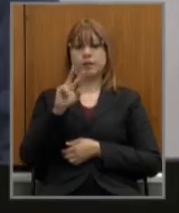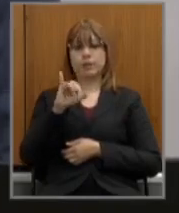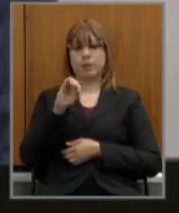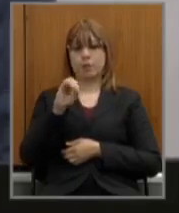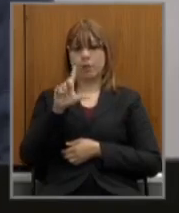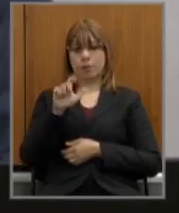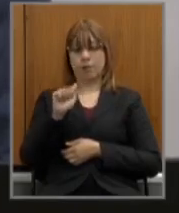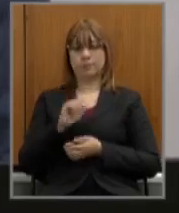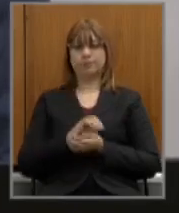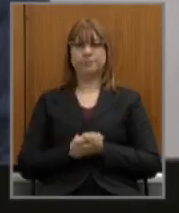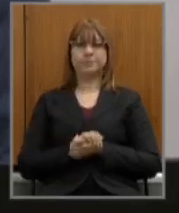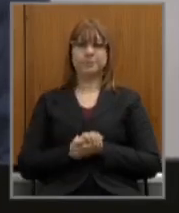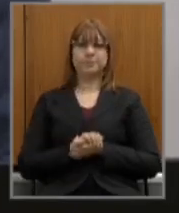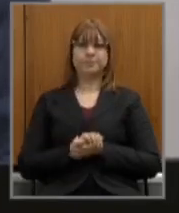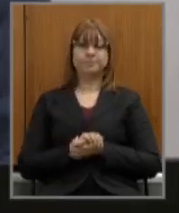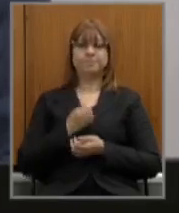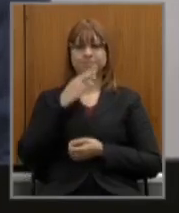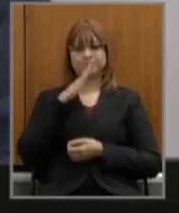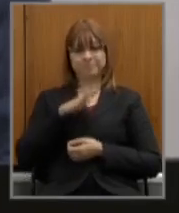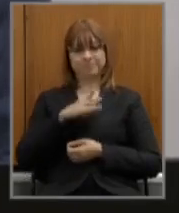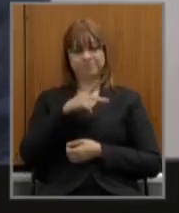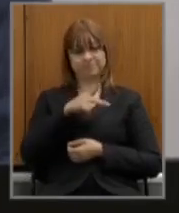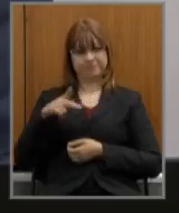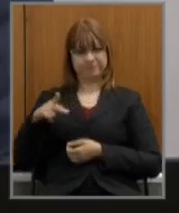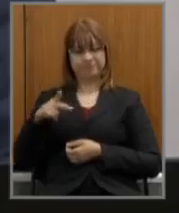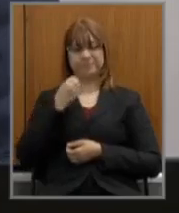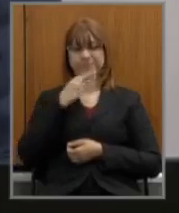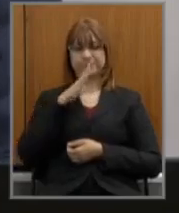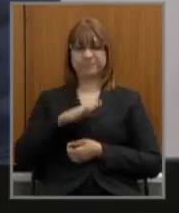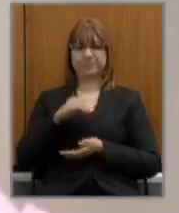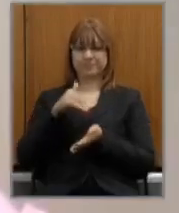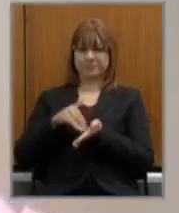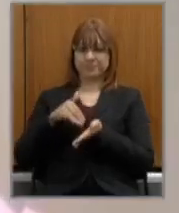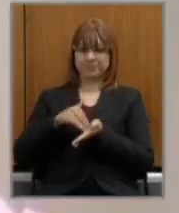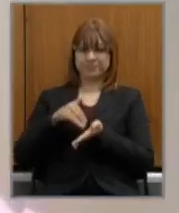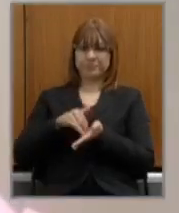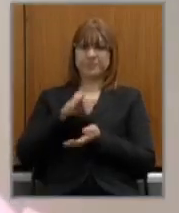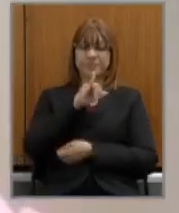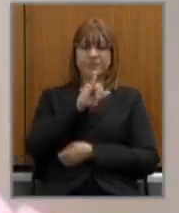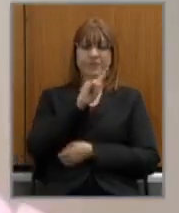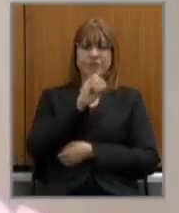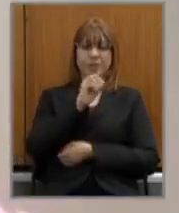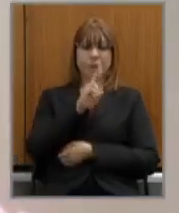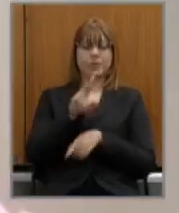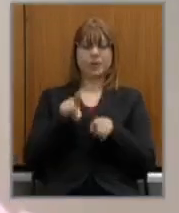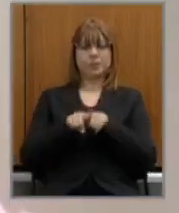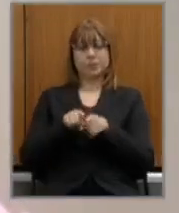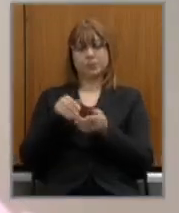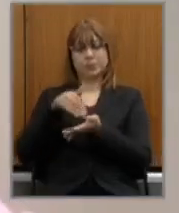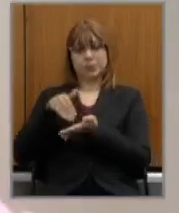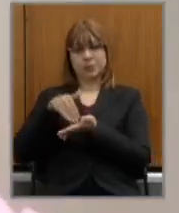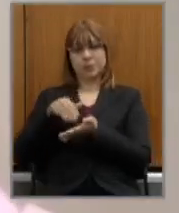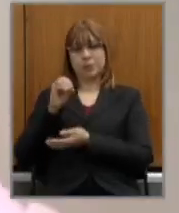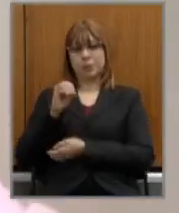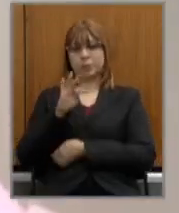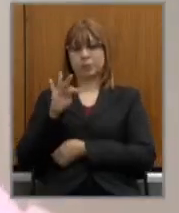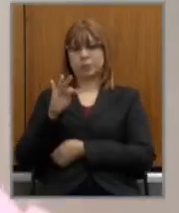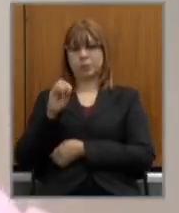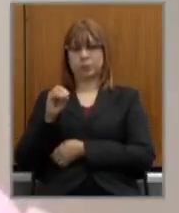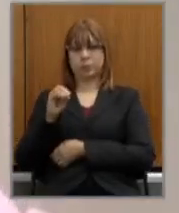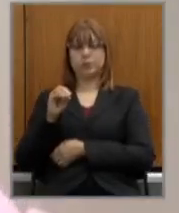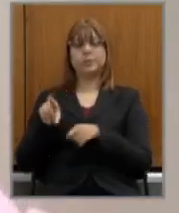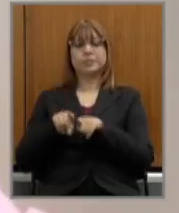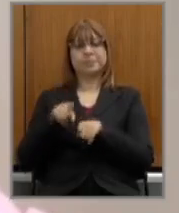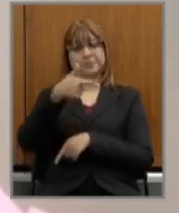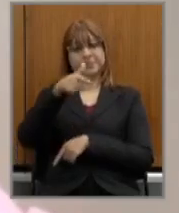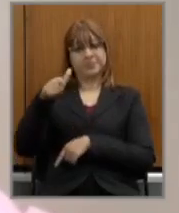boa tarde presidente boa tarde secretário Igor boa tarde secretário Otto todos os